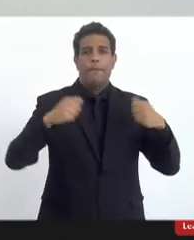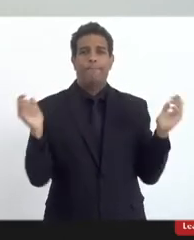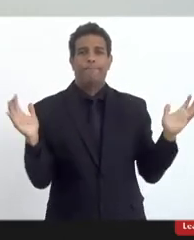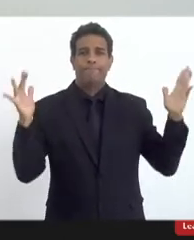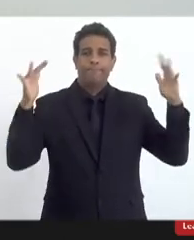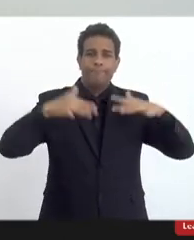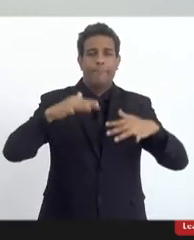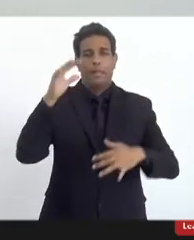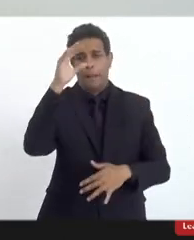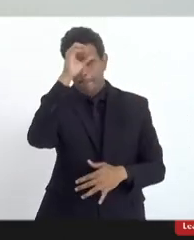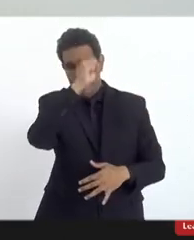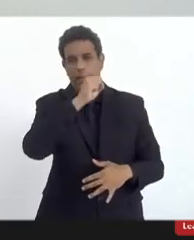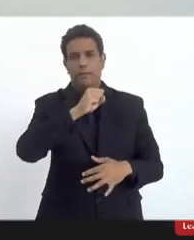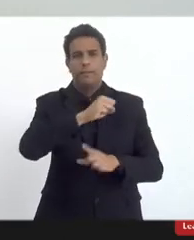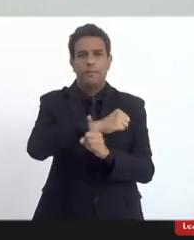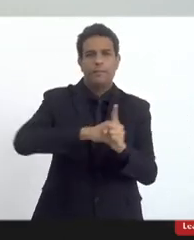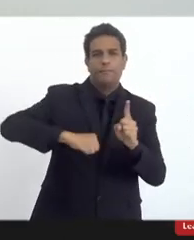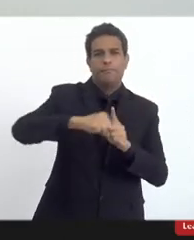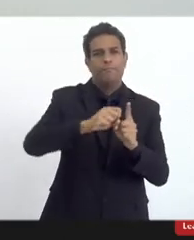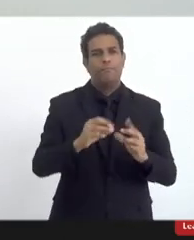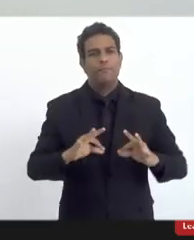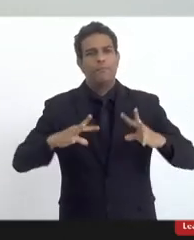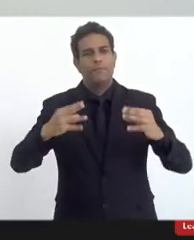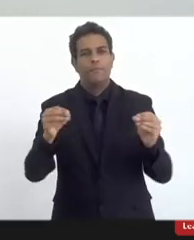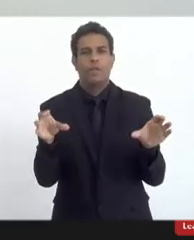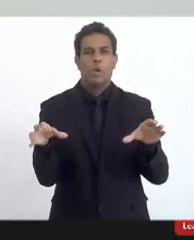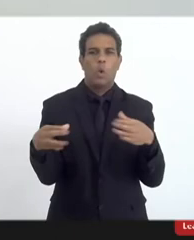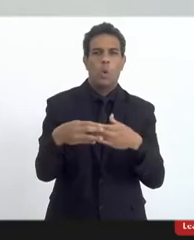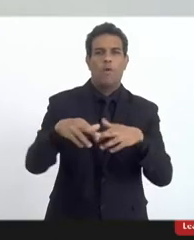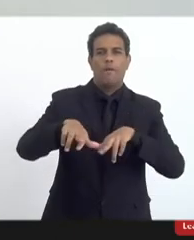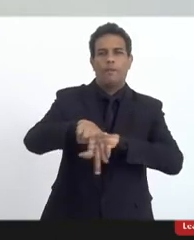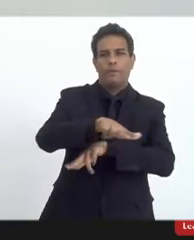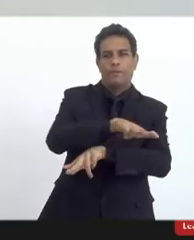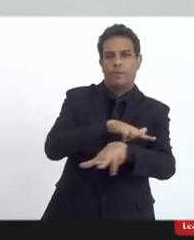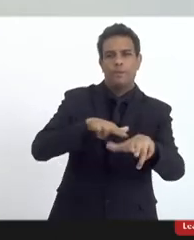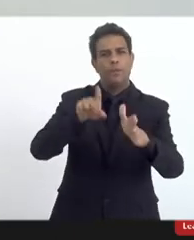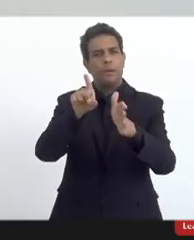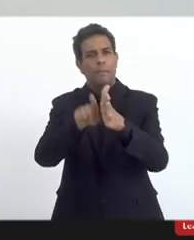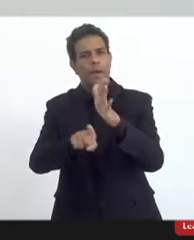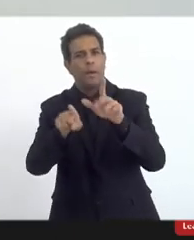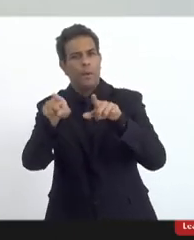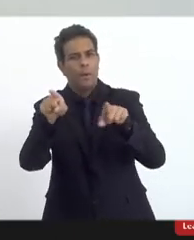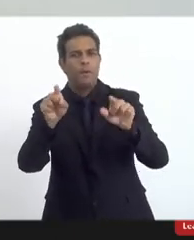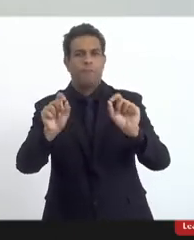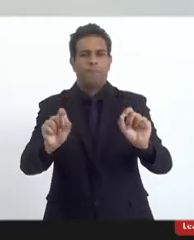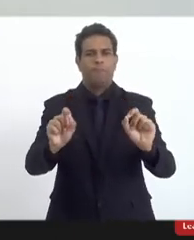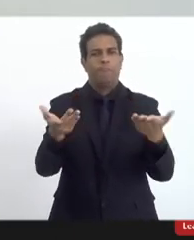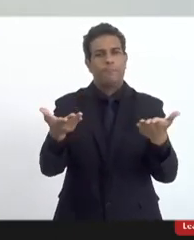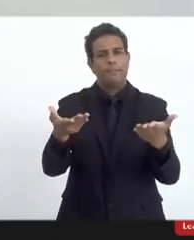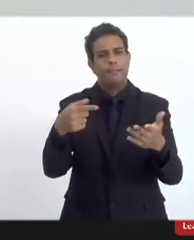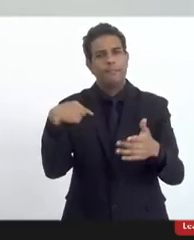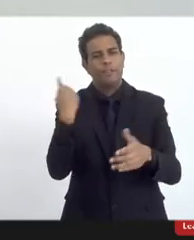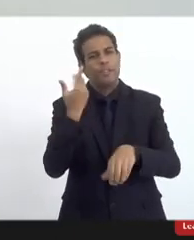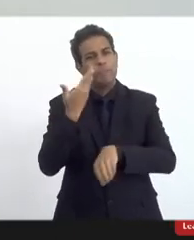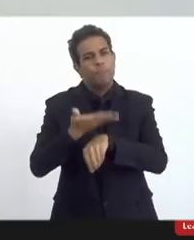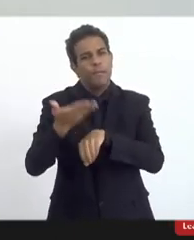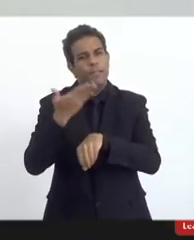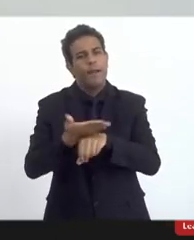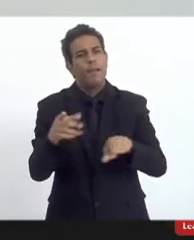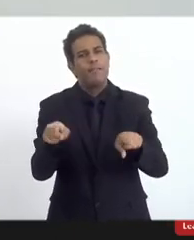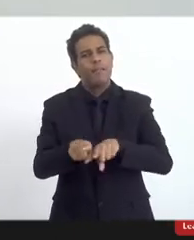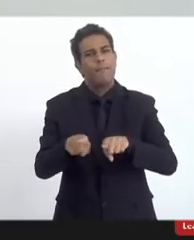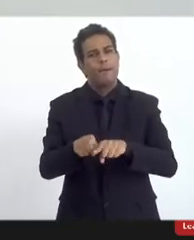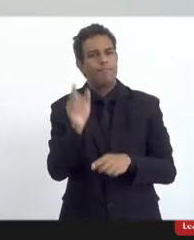precisa aprender a conviver com o outro e conviver com a diferença. Eu já deixo essa perguntinha aí, esse exercício para o senhor e também